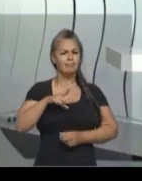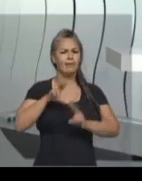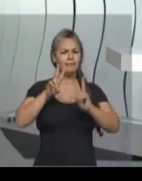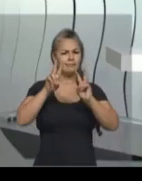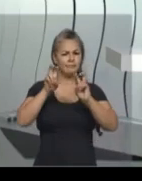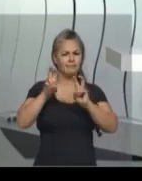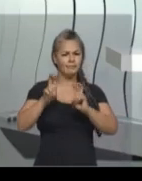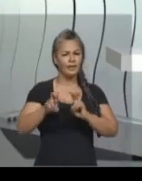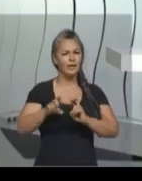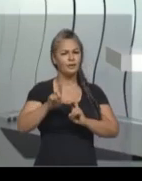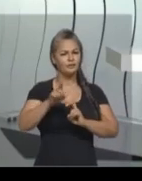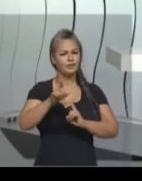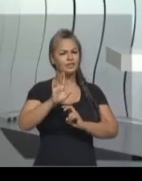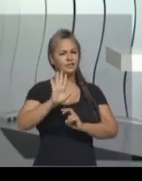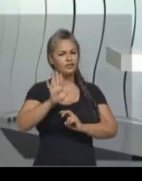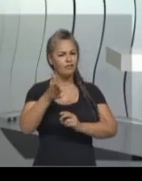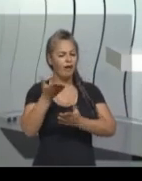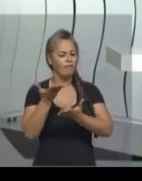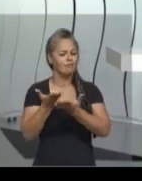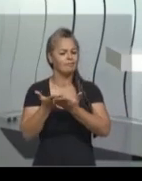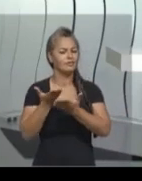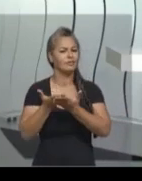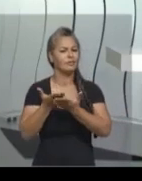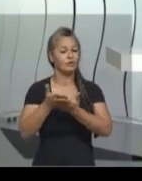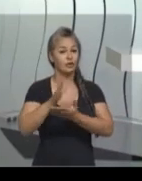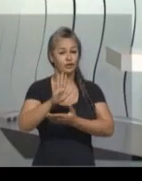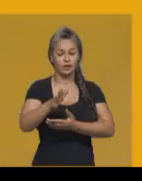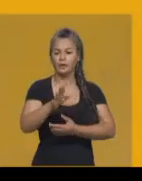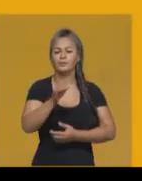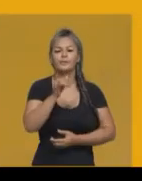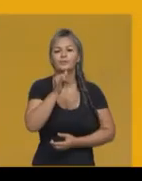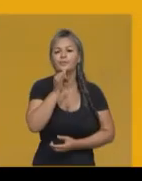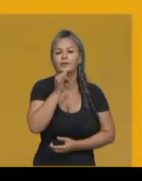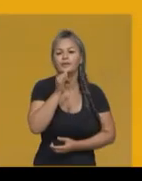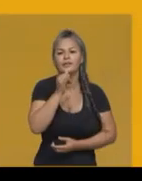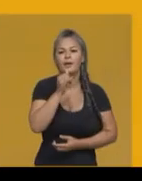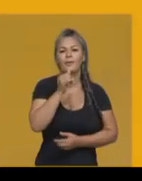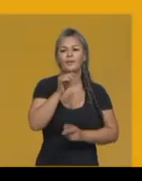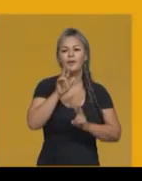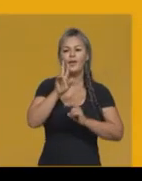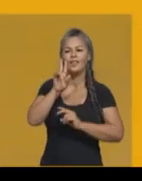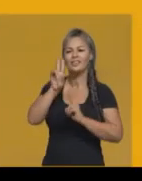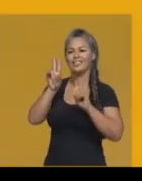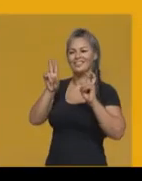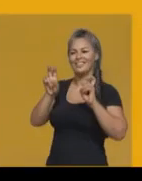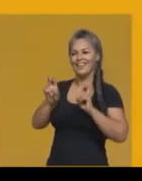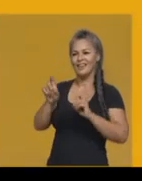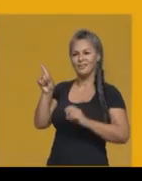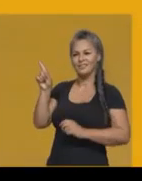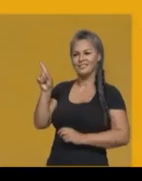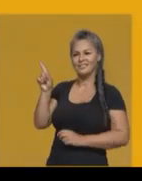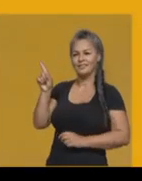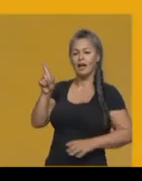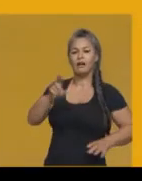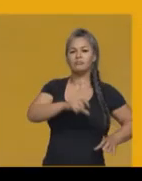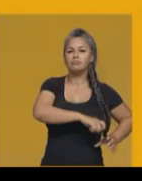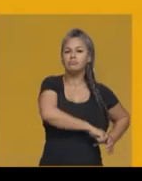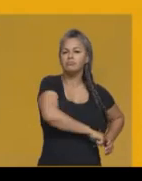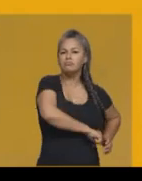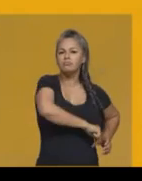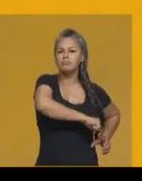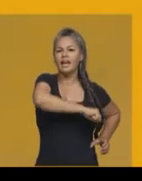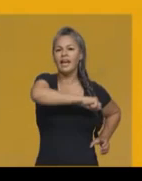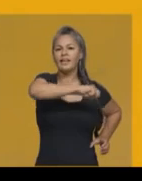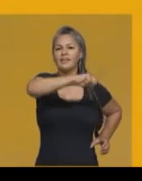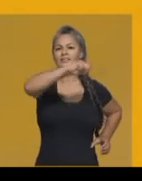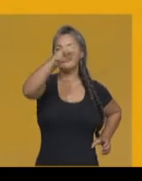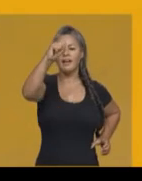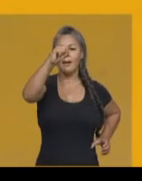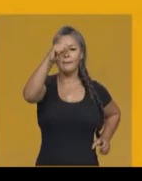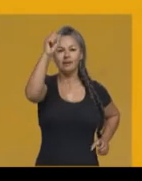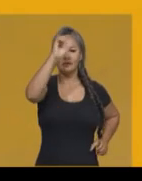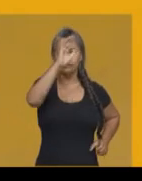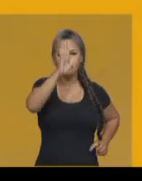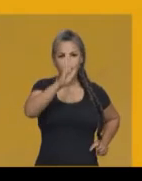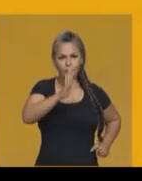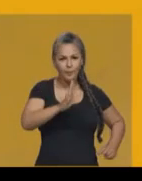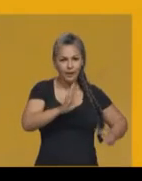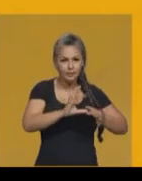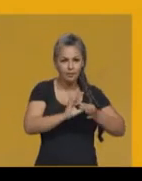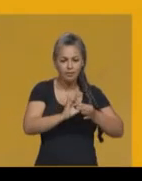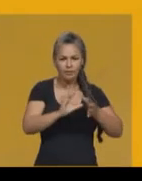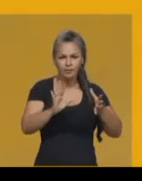A independência do Brasil, por exemplo. Você se lembra de ter estudado esse assunto no ano